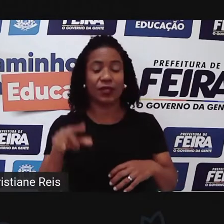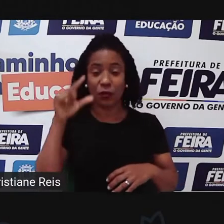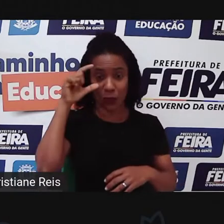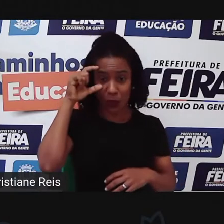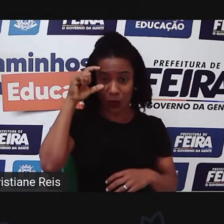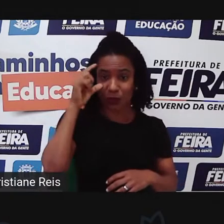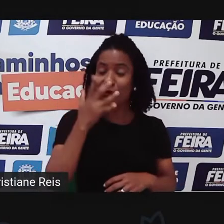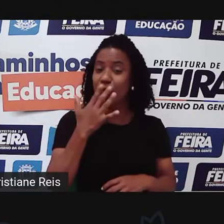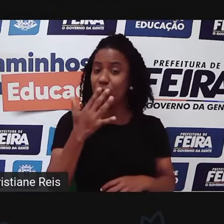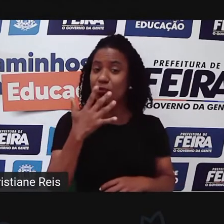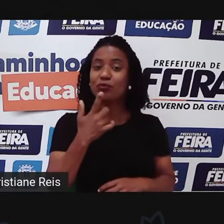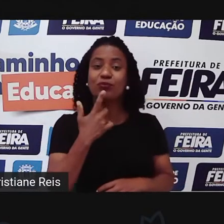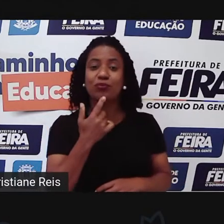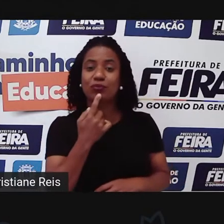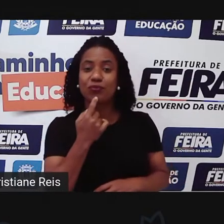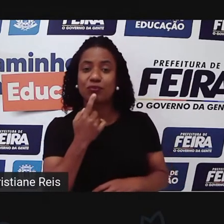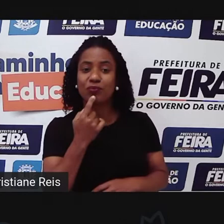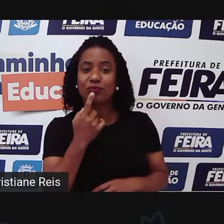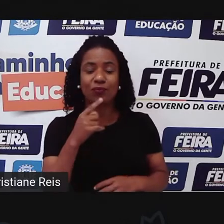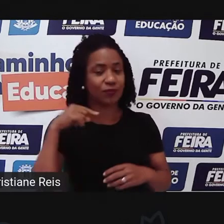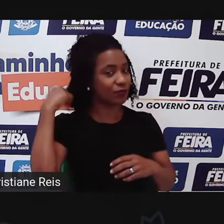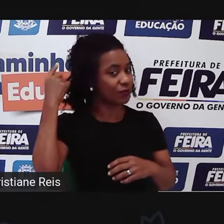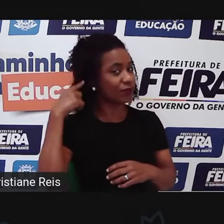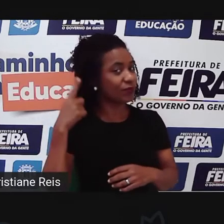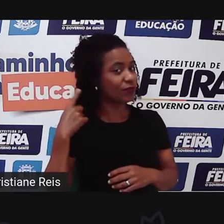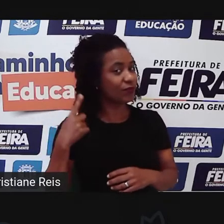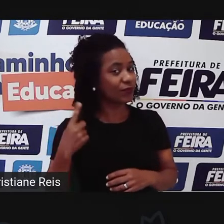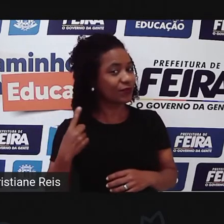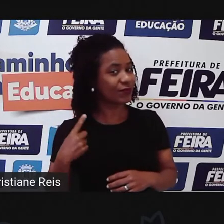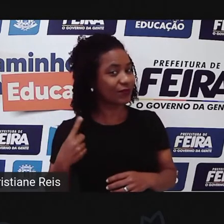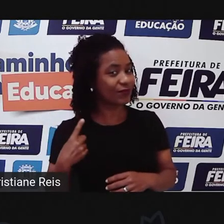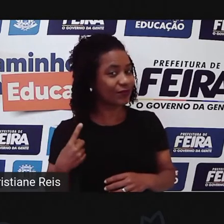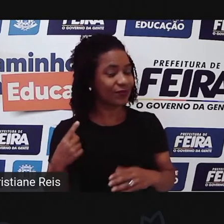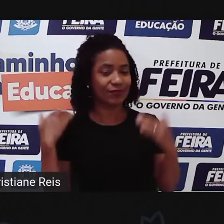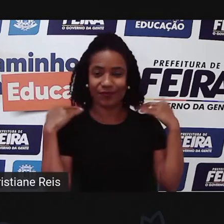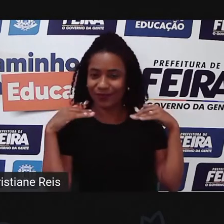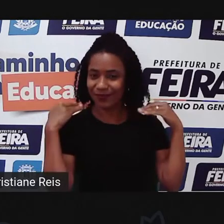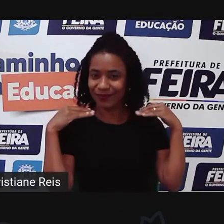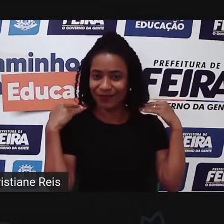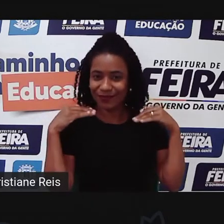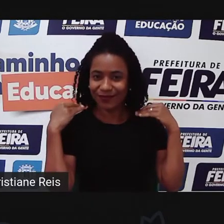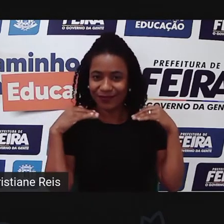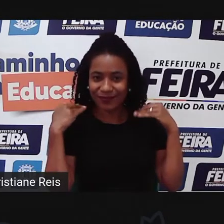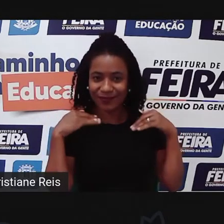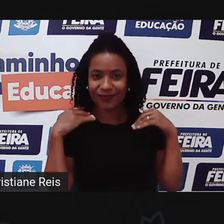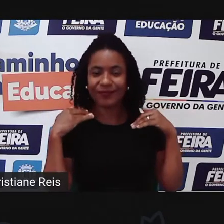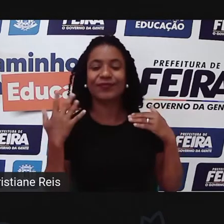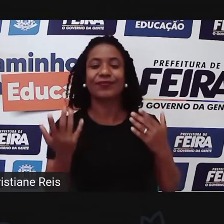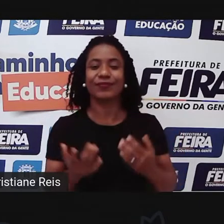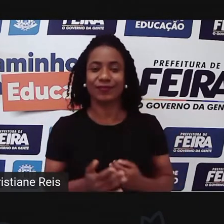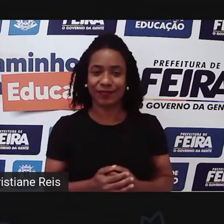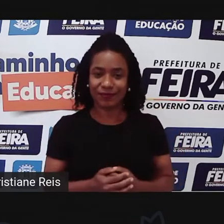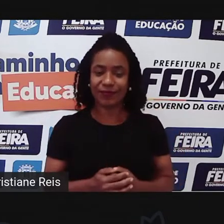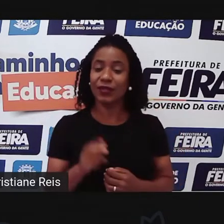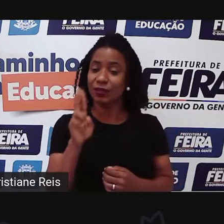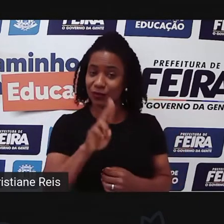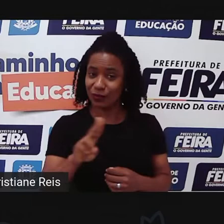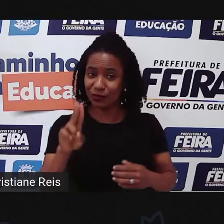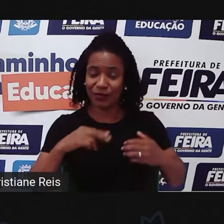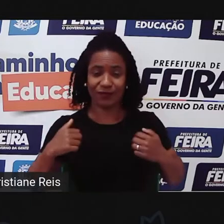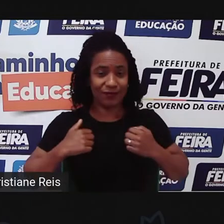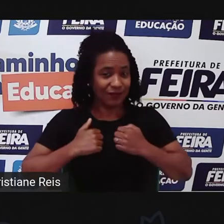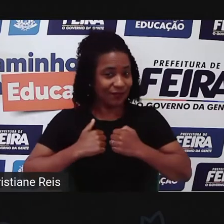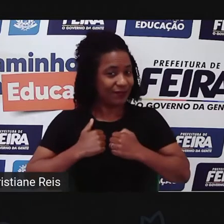vermelha. Meu cabelo é crespo, ondulado, de tamanho médio. E estou usando também o guarda-pó